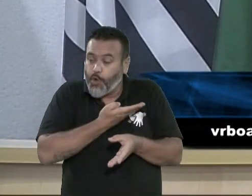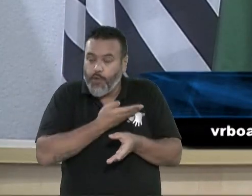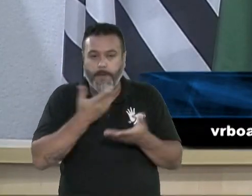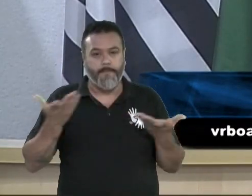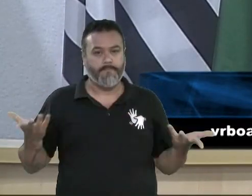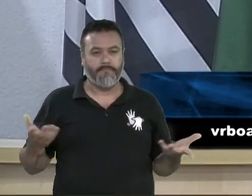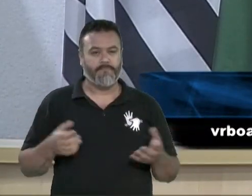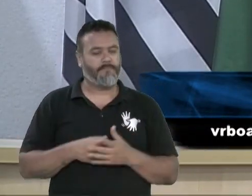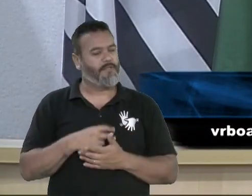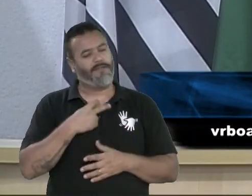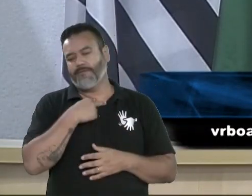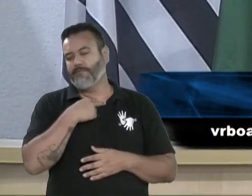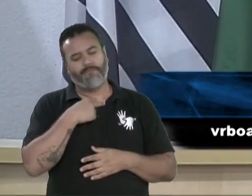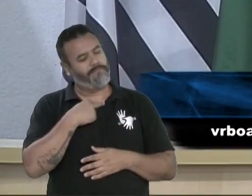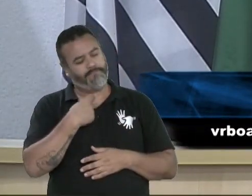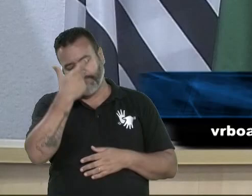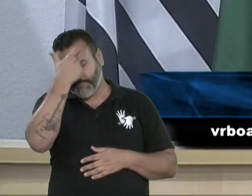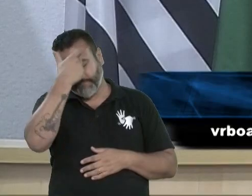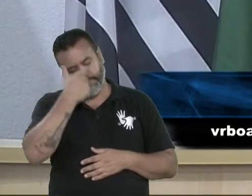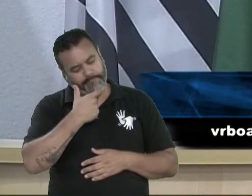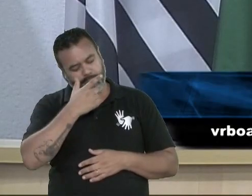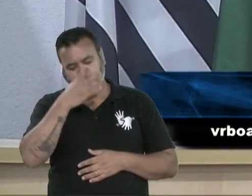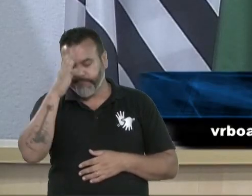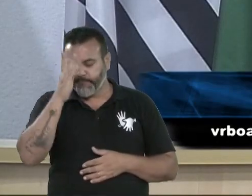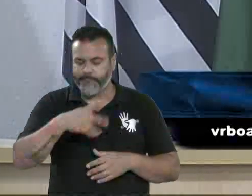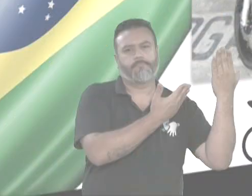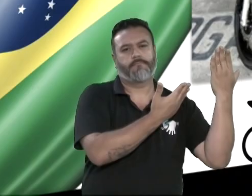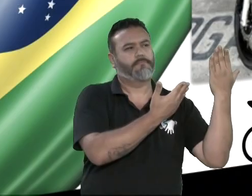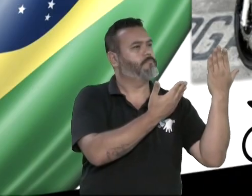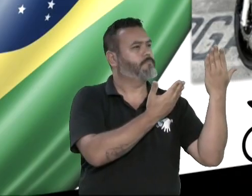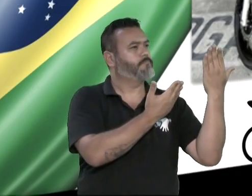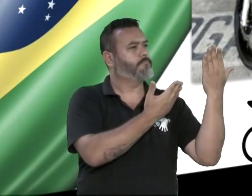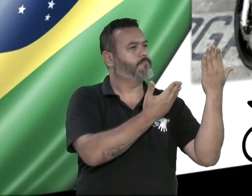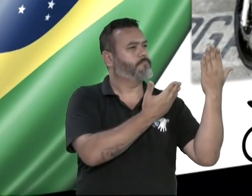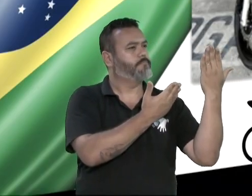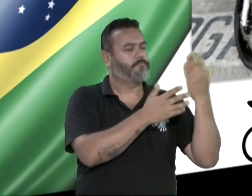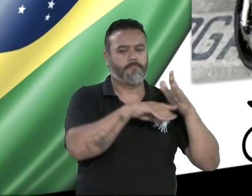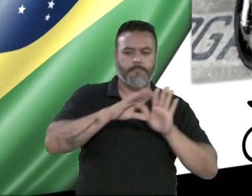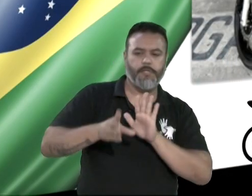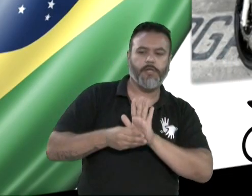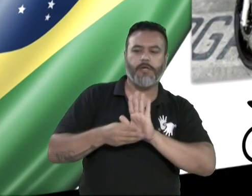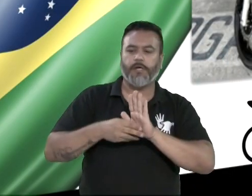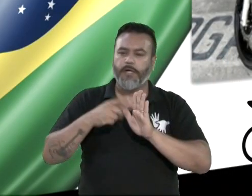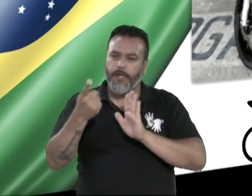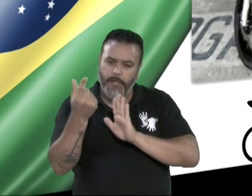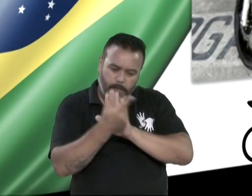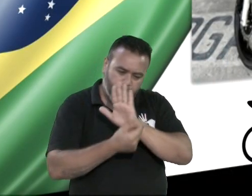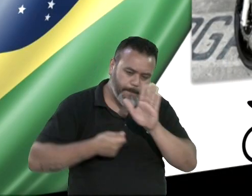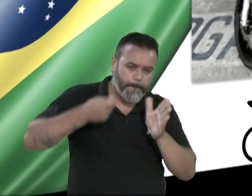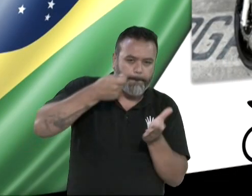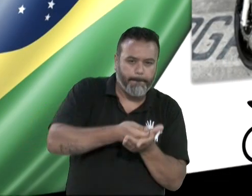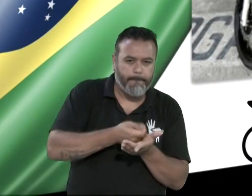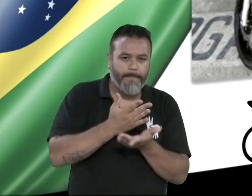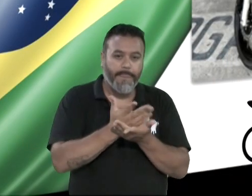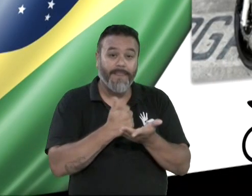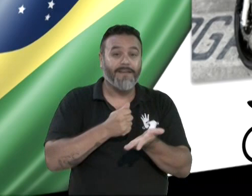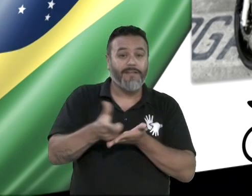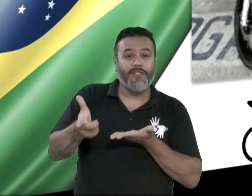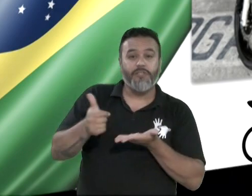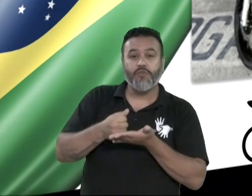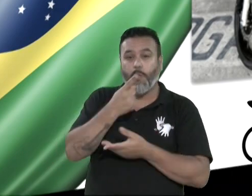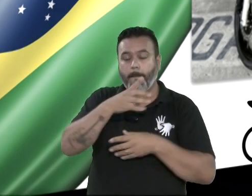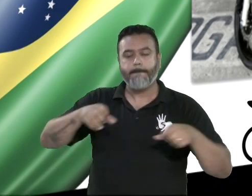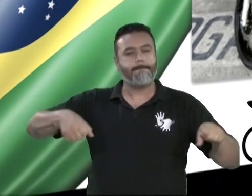Ele também comentou as melhorias no parquinho da rua Edmundo Moriúde. Através de emenda impositiva, nós compramos aí essas